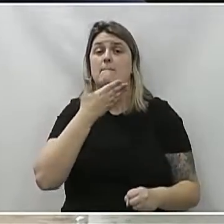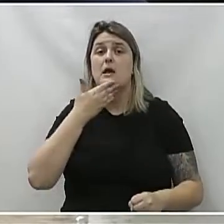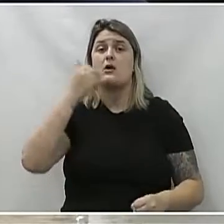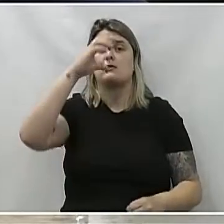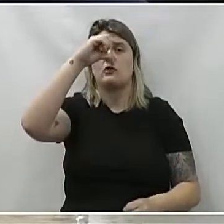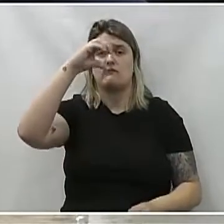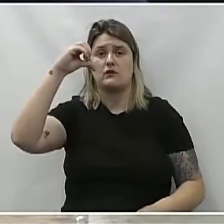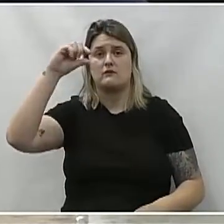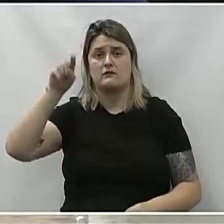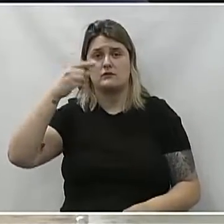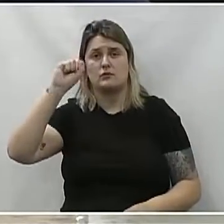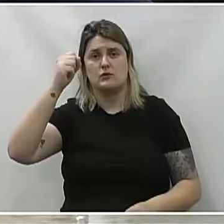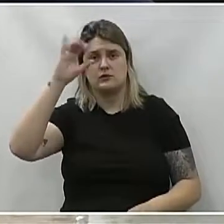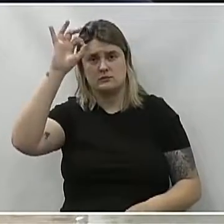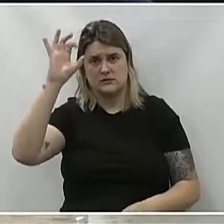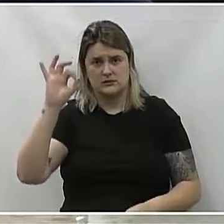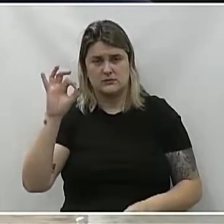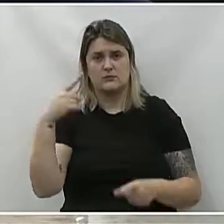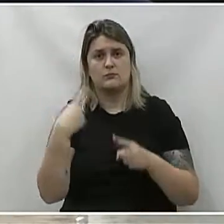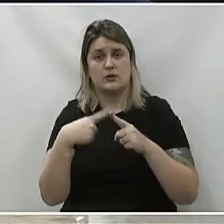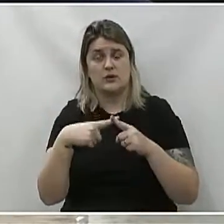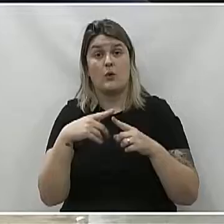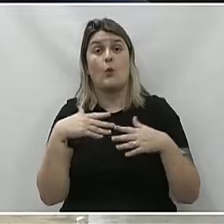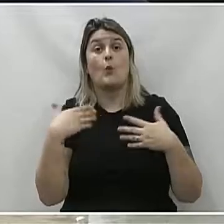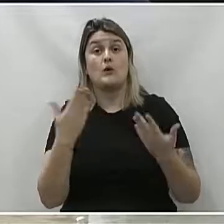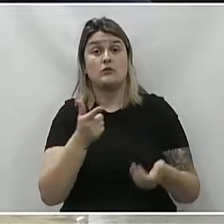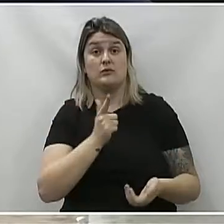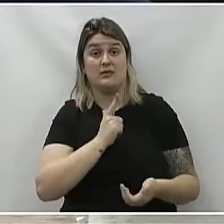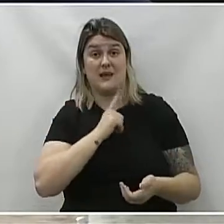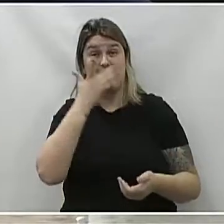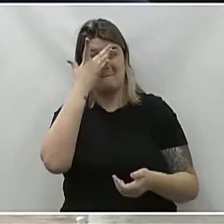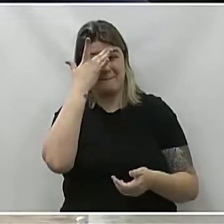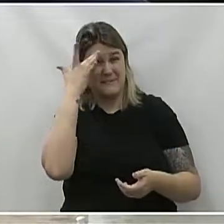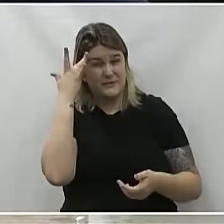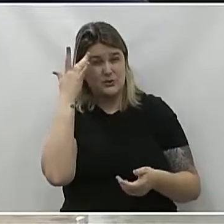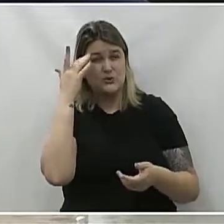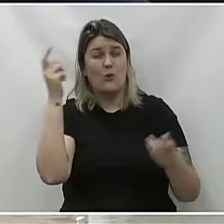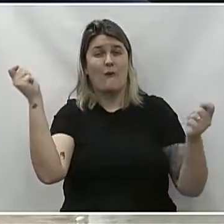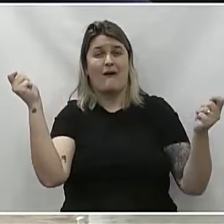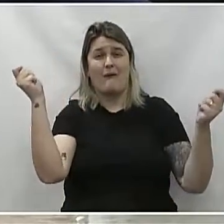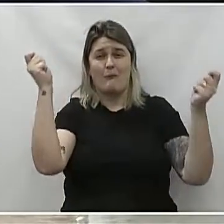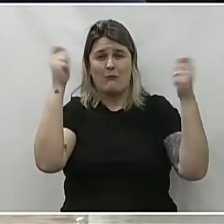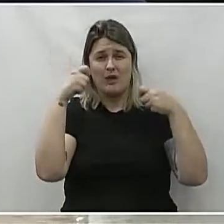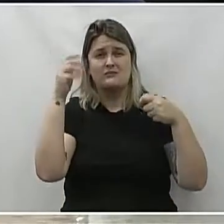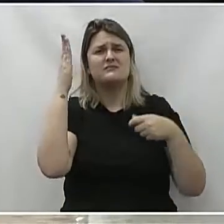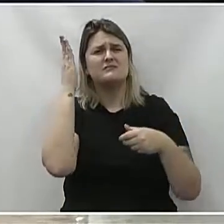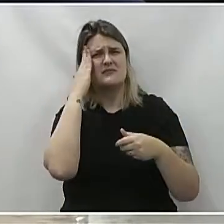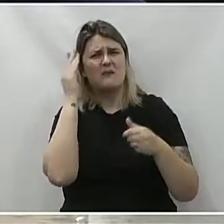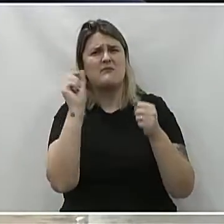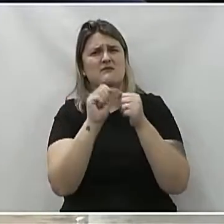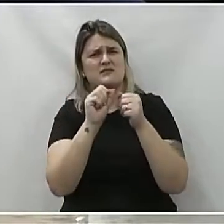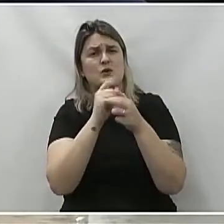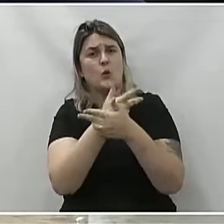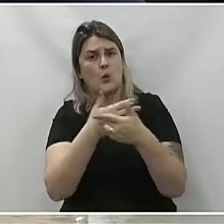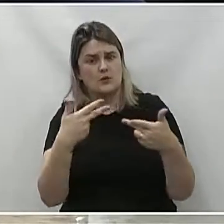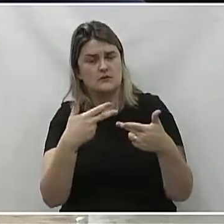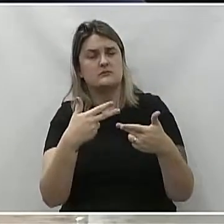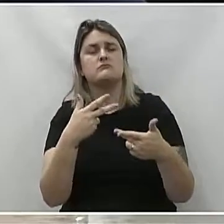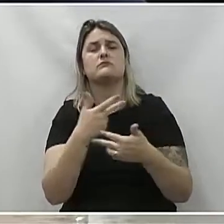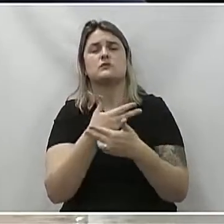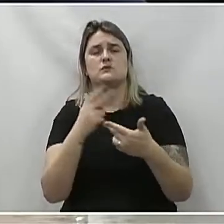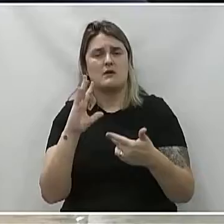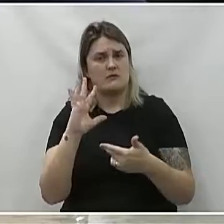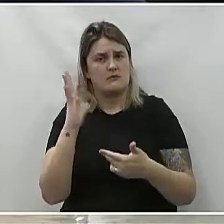99,8%, porque, quando se tem pessoas competentes que saibam fazer a diferença, a coisa